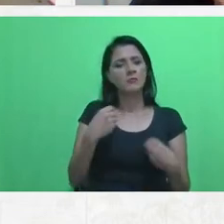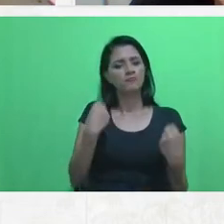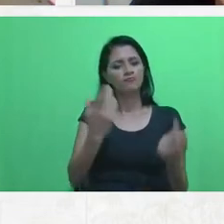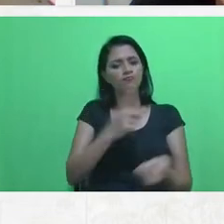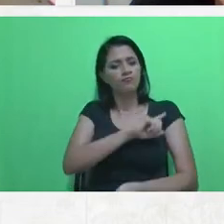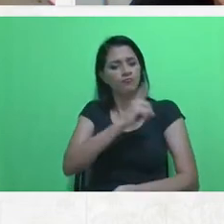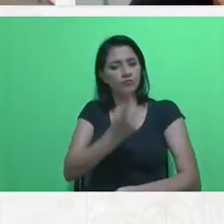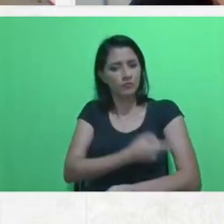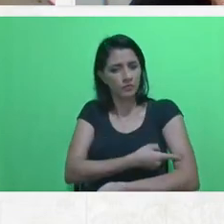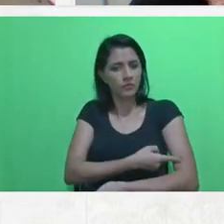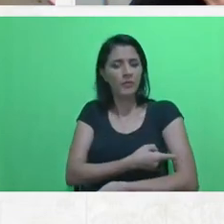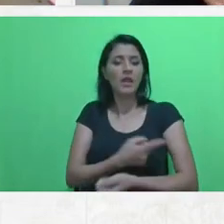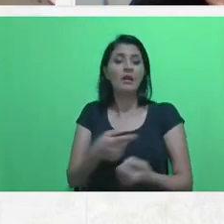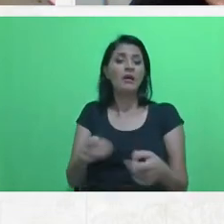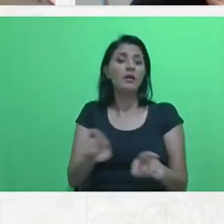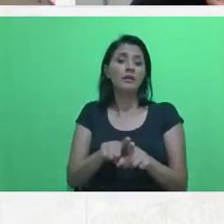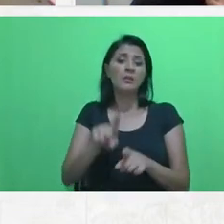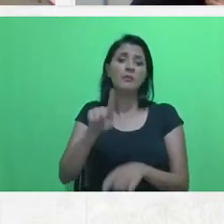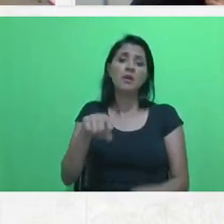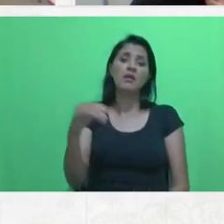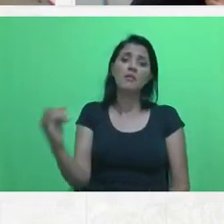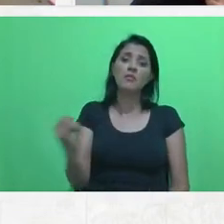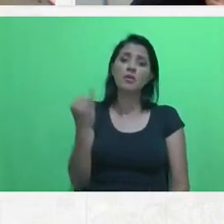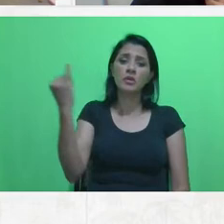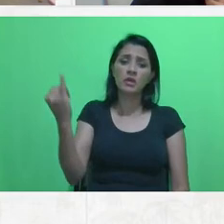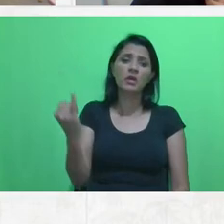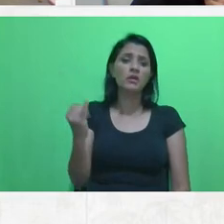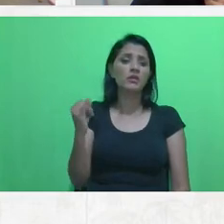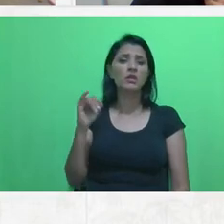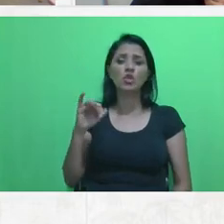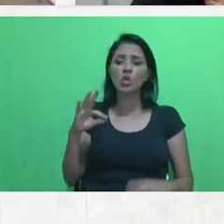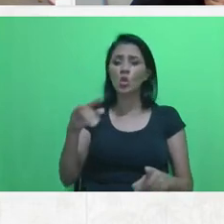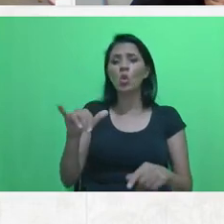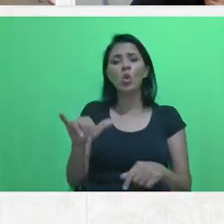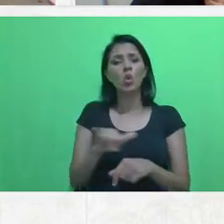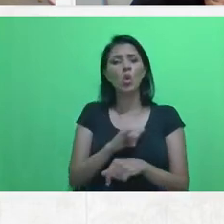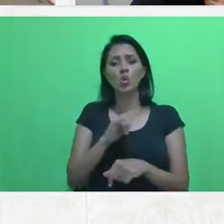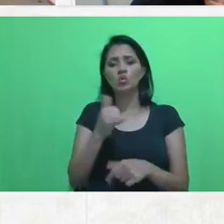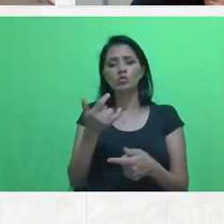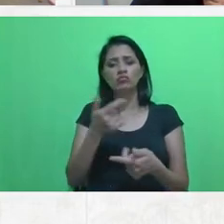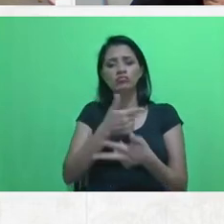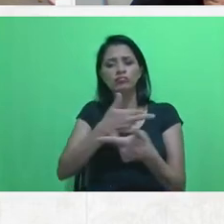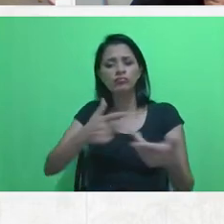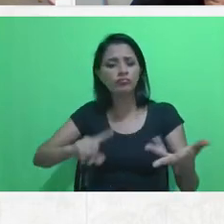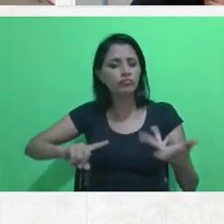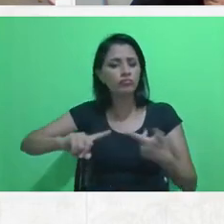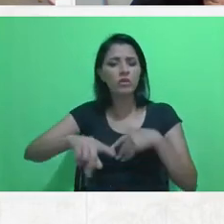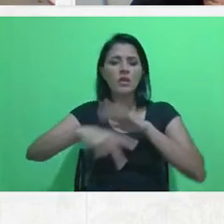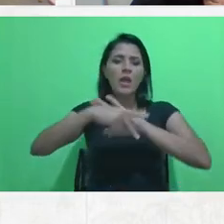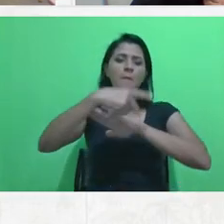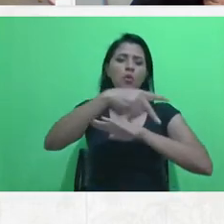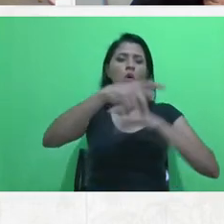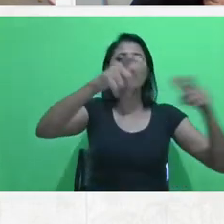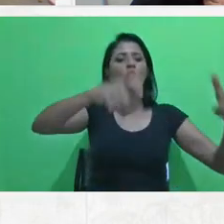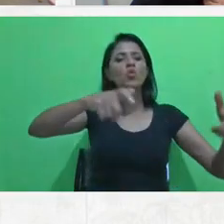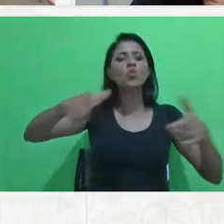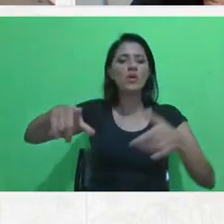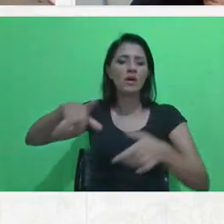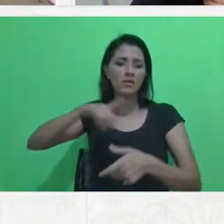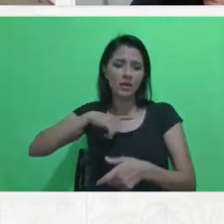importância também de considerar todos os recursos específicos de cada território, então, eu me sinto